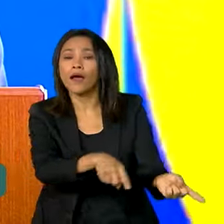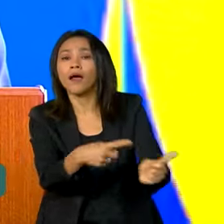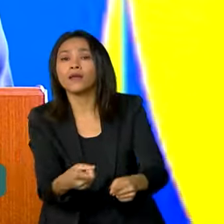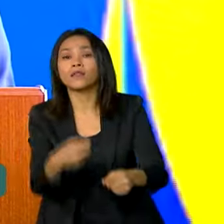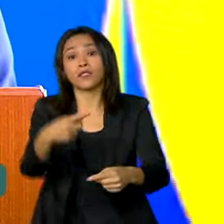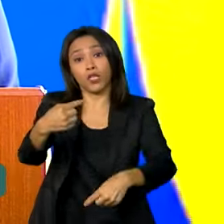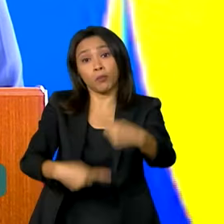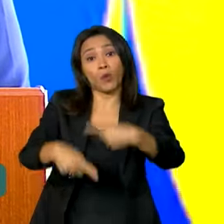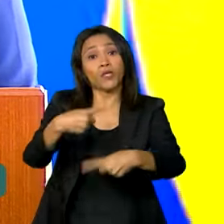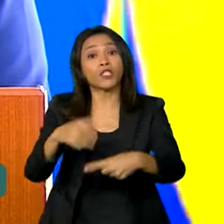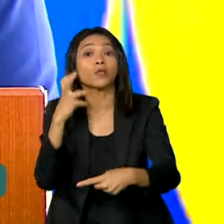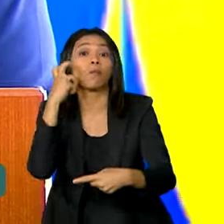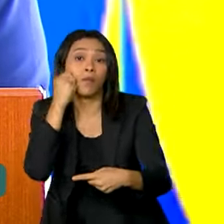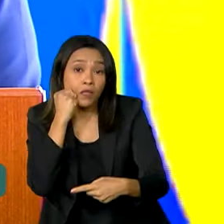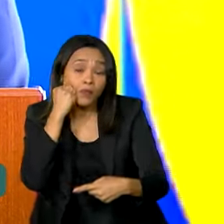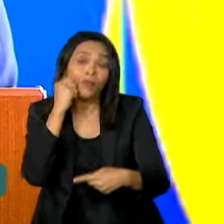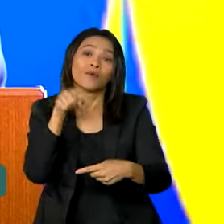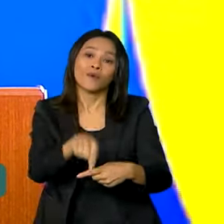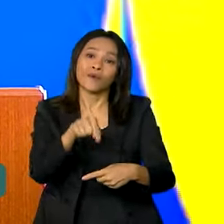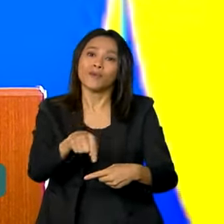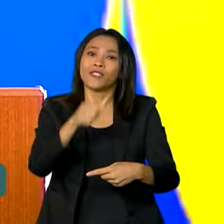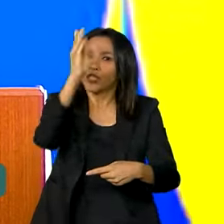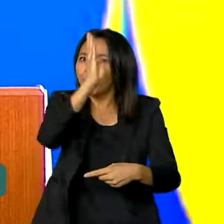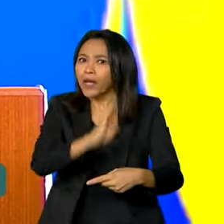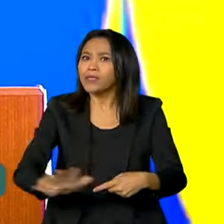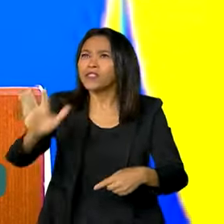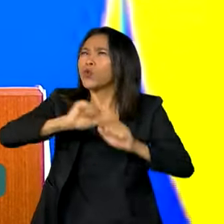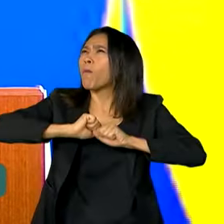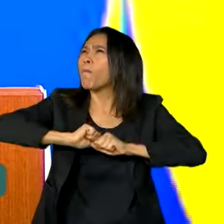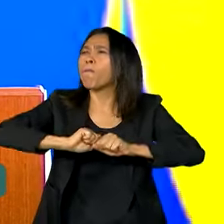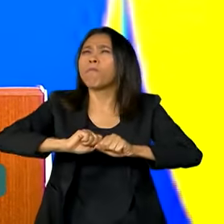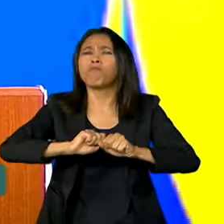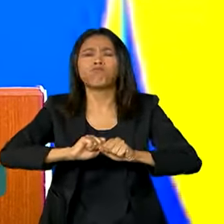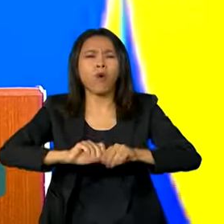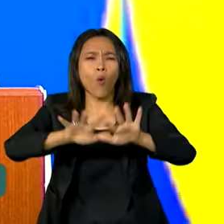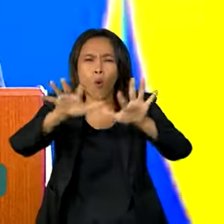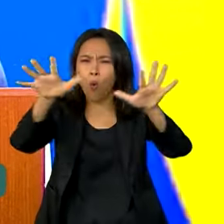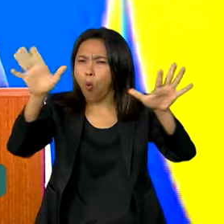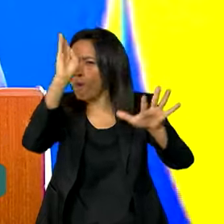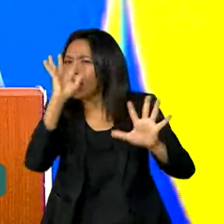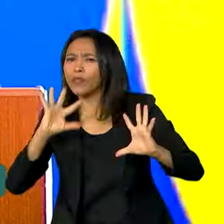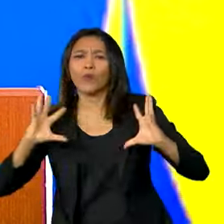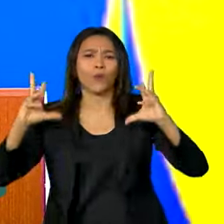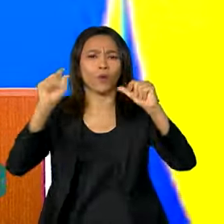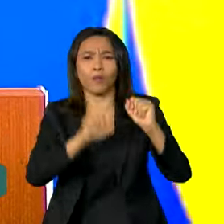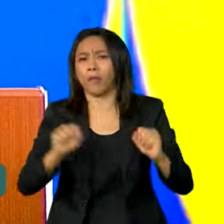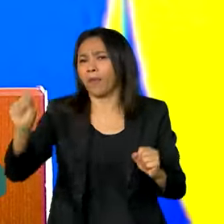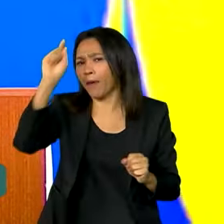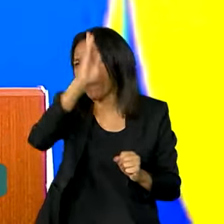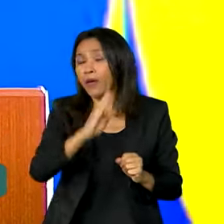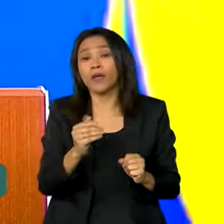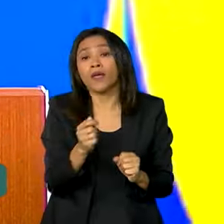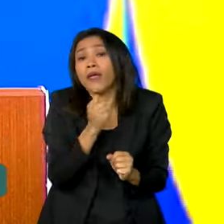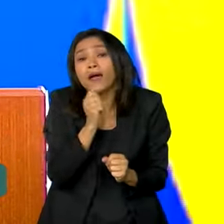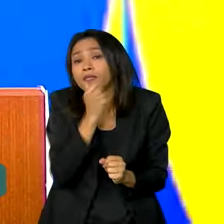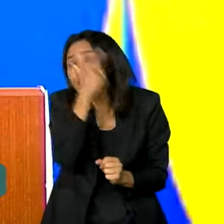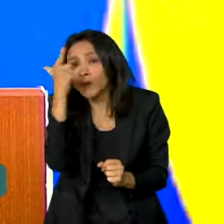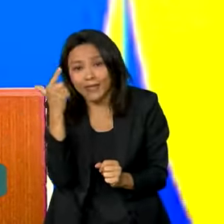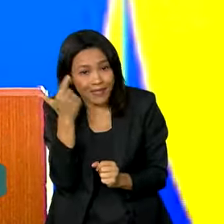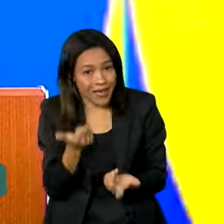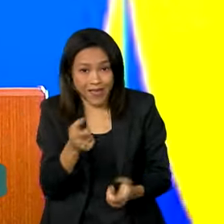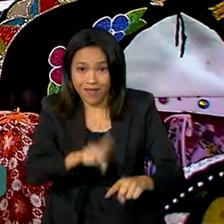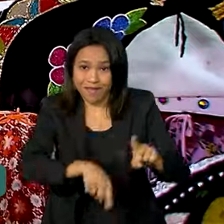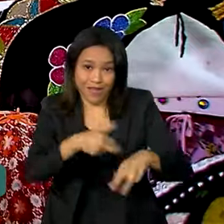patrimônio que contemplam o Brasil de maneira mais ampla para chegar onde não existem essas possibilidades do